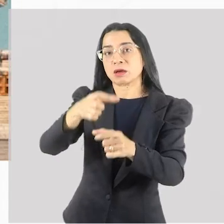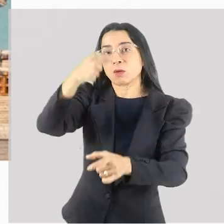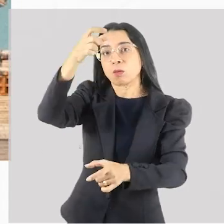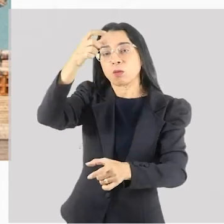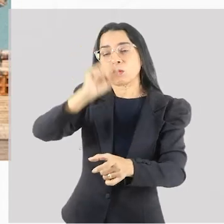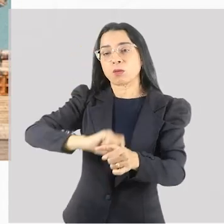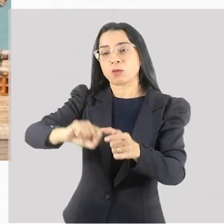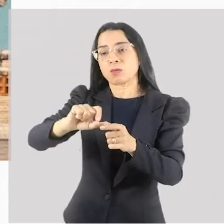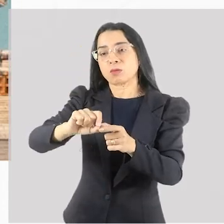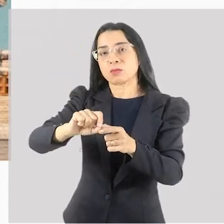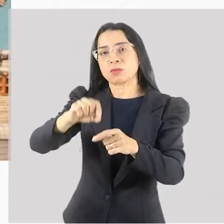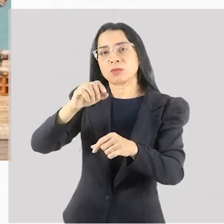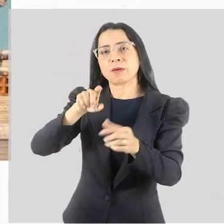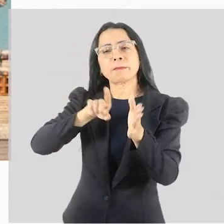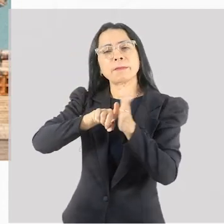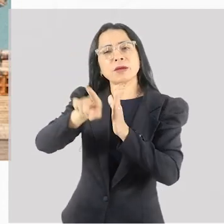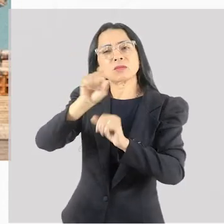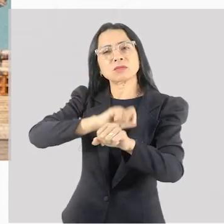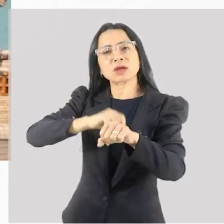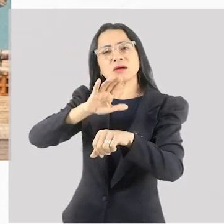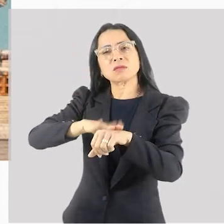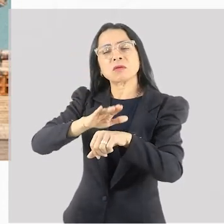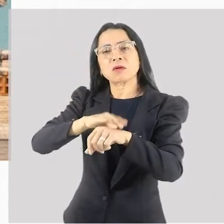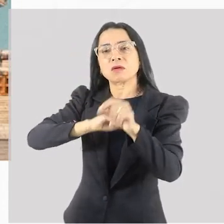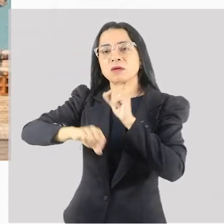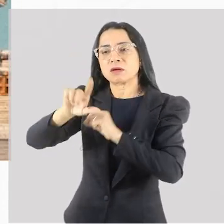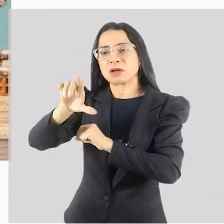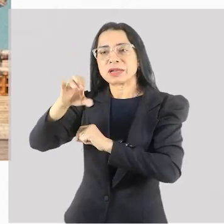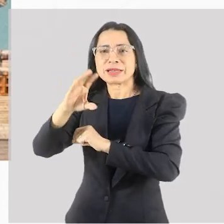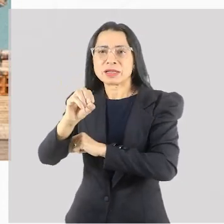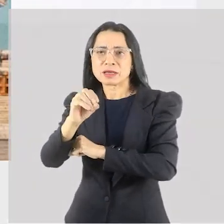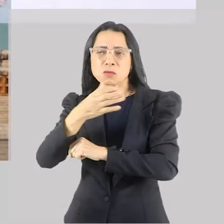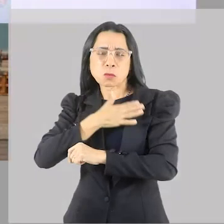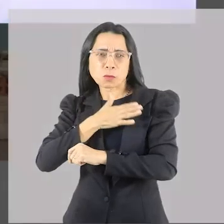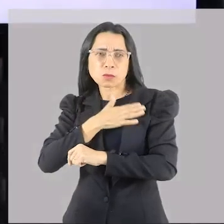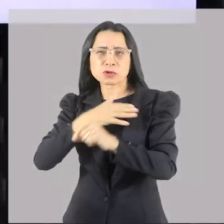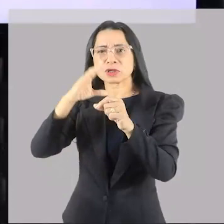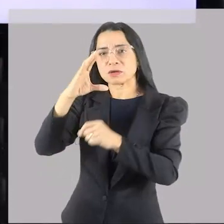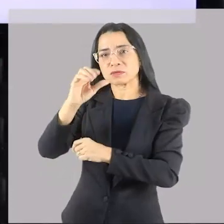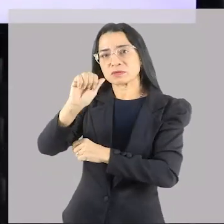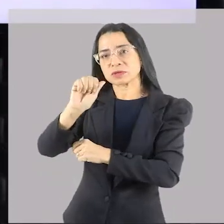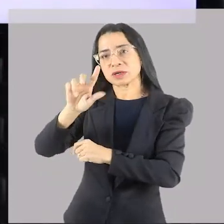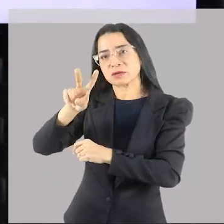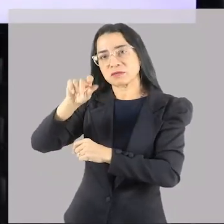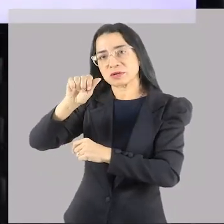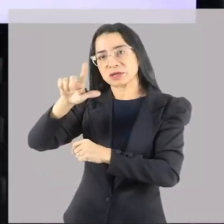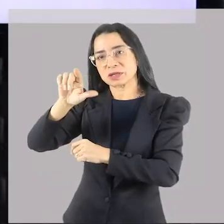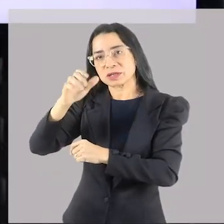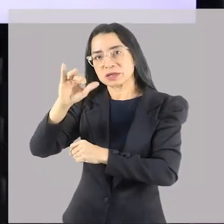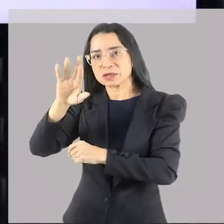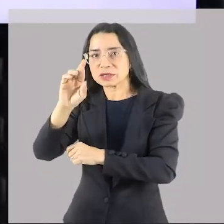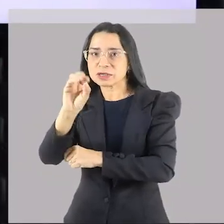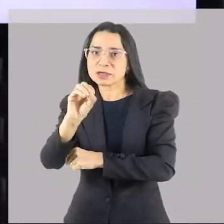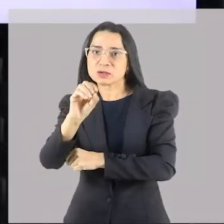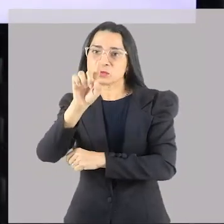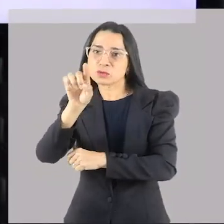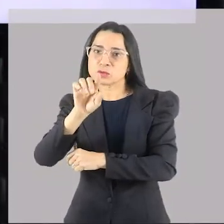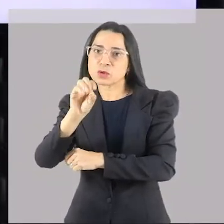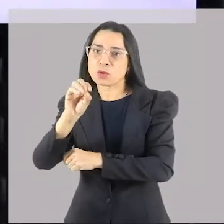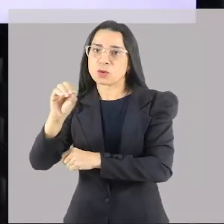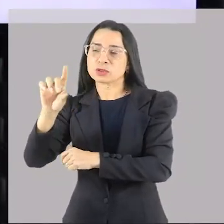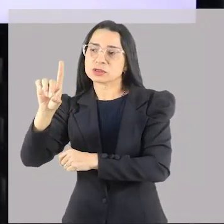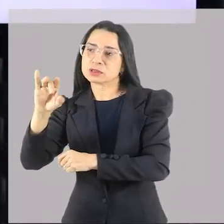para o Léo. O Léo, tu gostava dos Cavaleiros do Zodíaco? O meu câmera aqui, gostava? Você gostou de assistir? Tua geração. Como é que os Cavaleiros do Zodíaco são